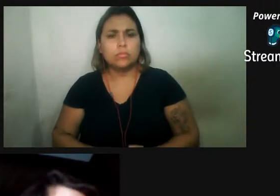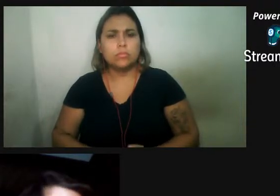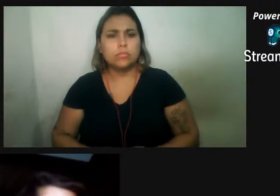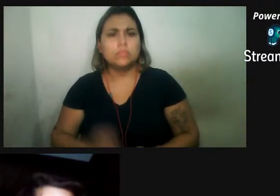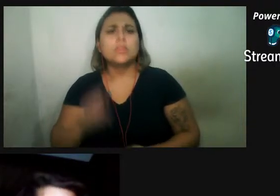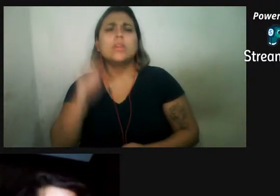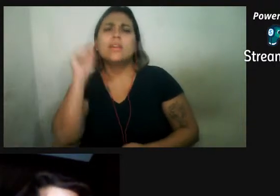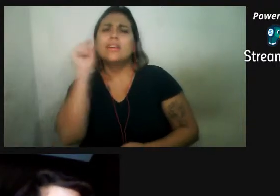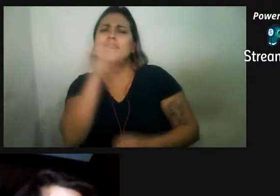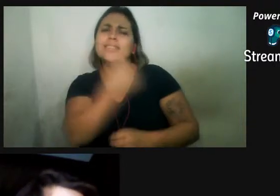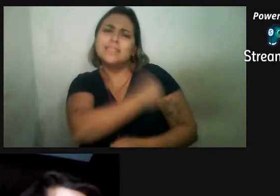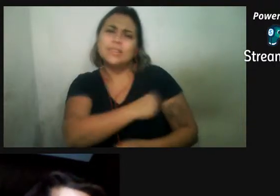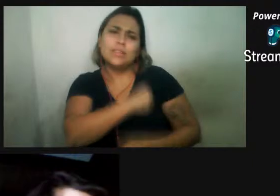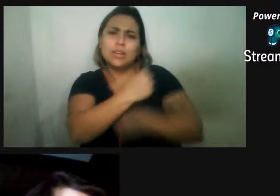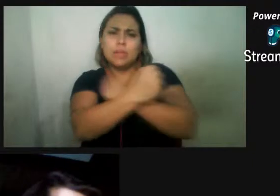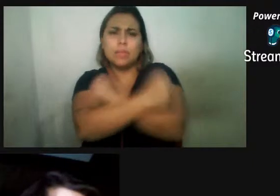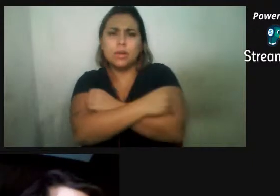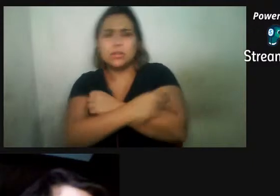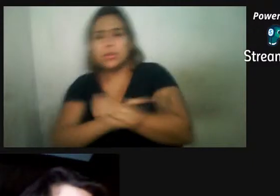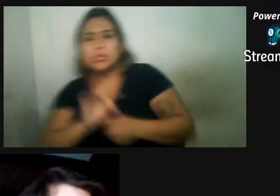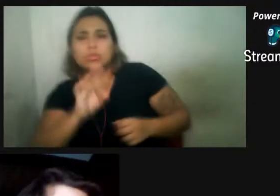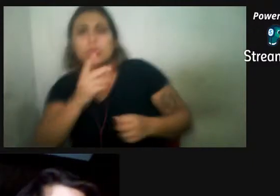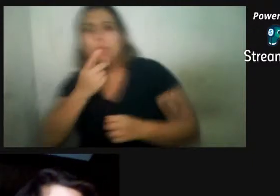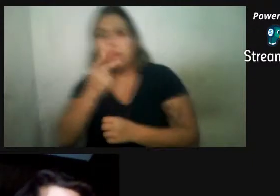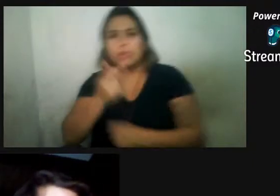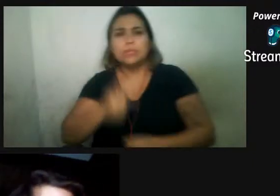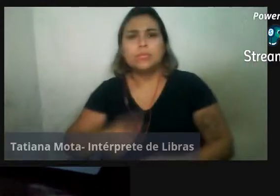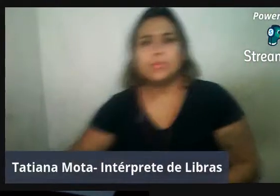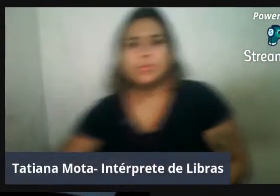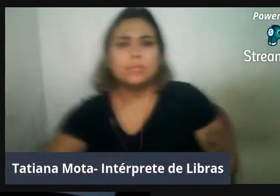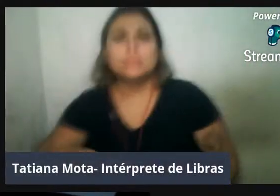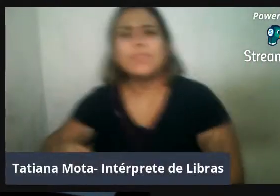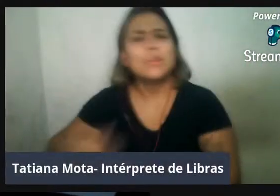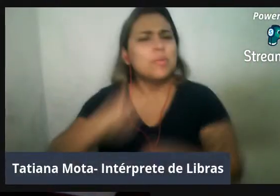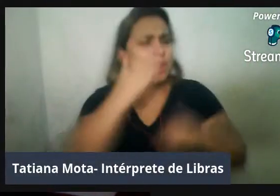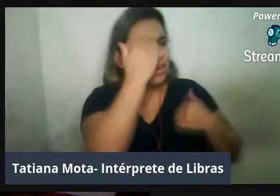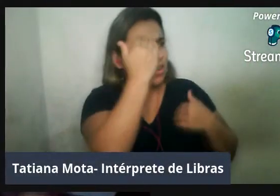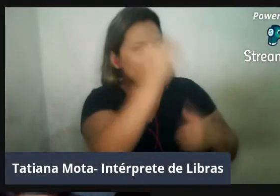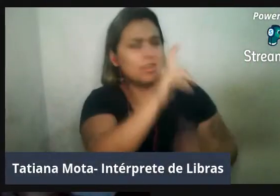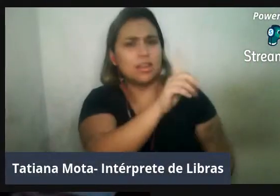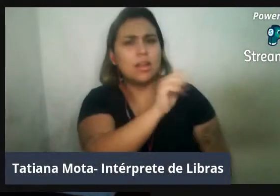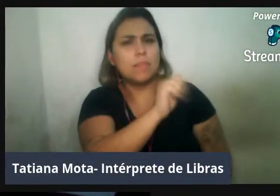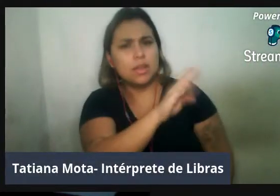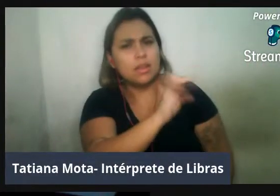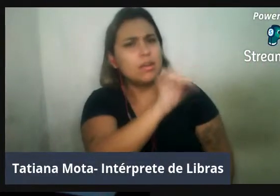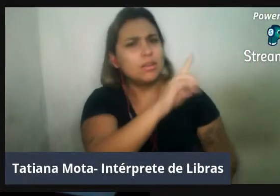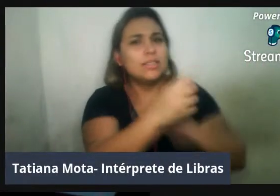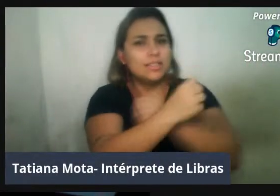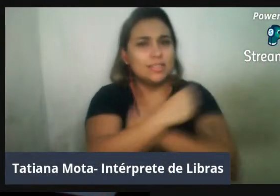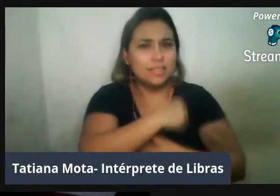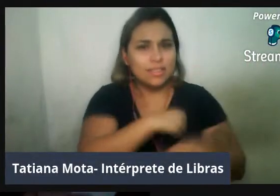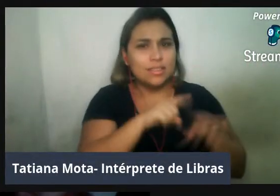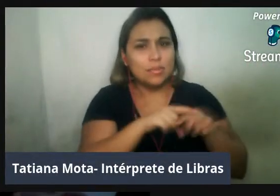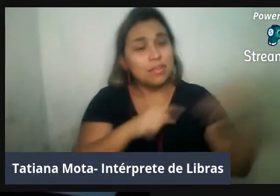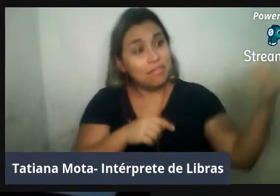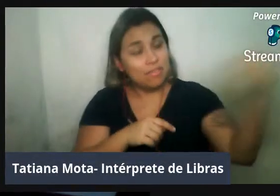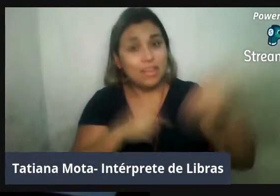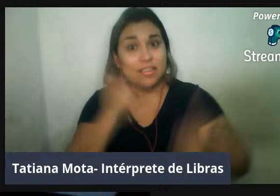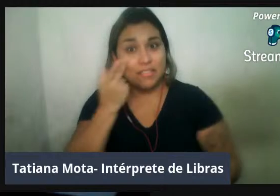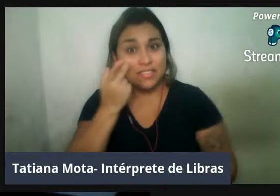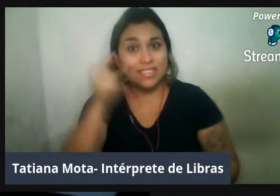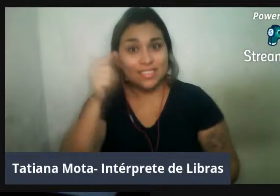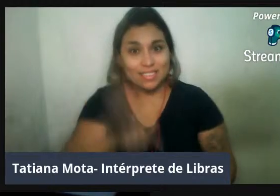projeto Tonini. Abraços. Na verdade, não é uma pergunta, né, mas um comentário é possível. Gabriel, obrigada, Gabriel. Saudades de vocês, que têm que vir nos visitar de novo.